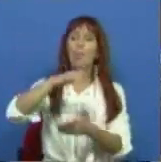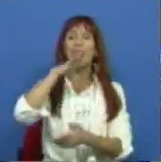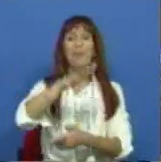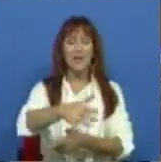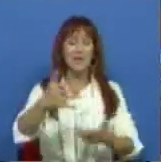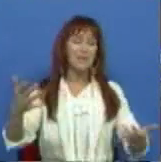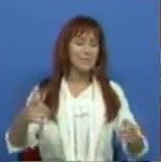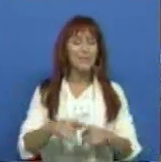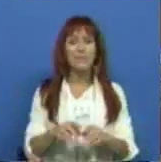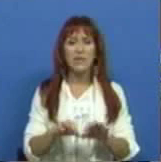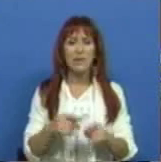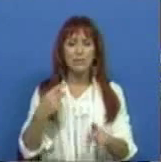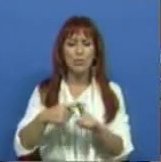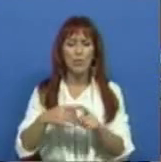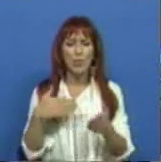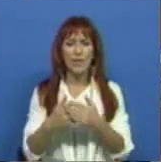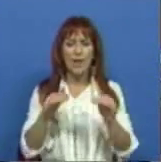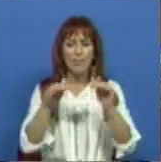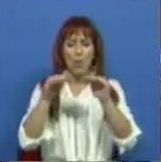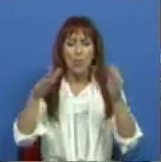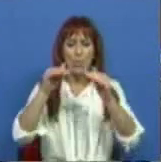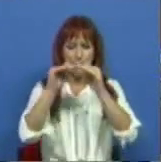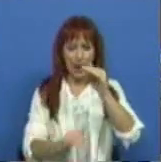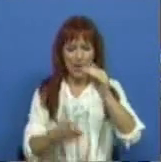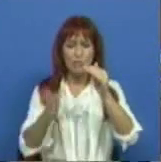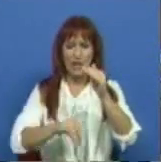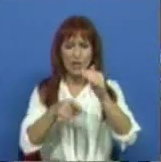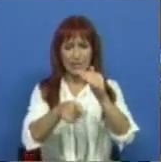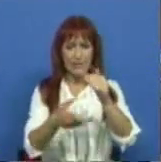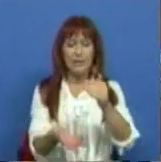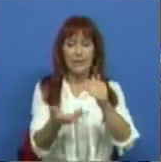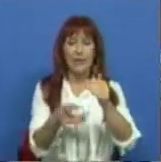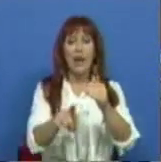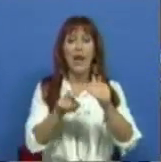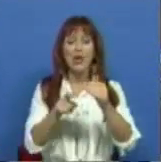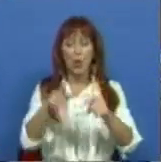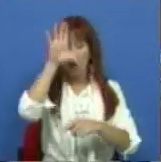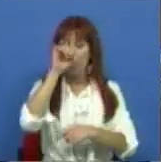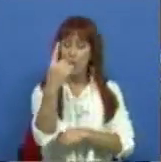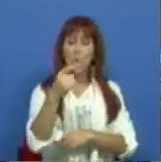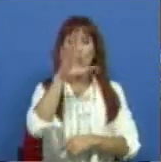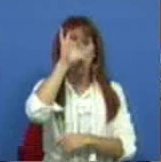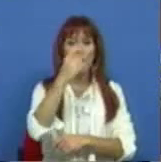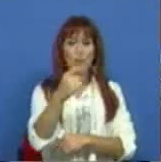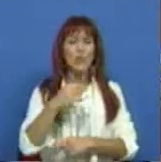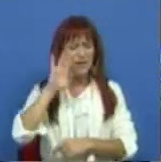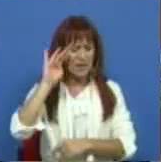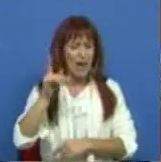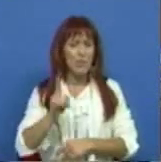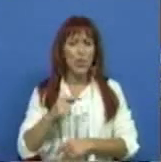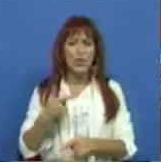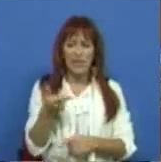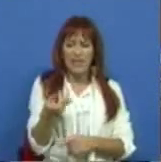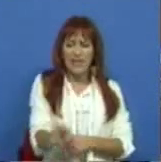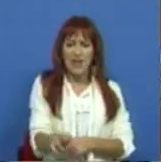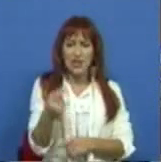anunciar a bonificação nos escalões mais baixos. E esta é a escolha de um Governo, de um Governo que sabe que